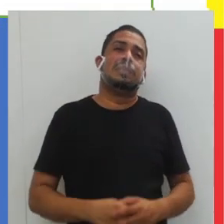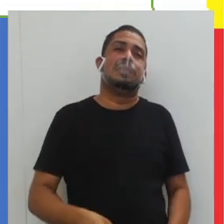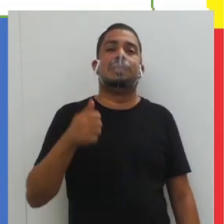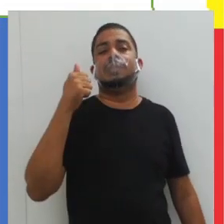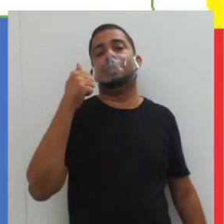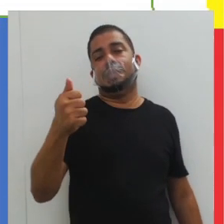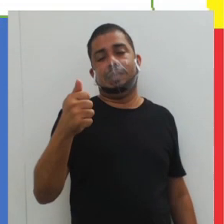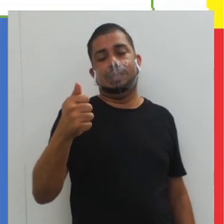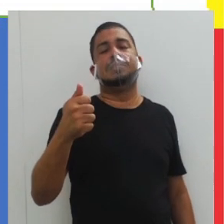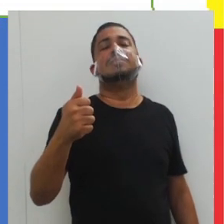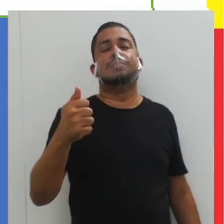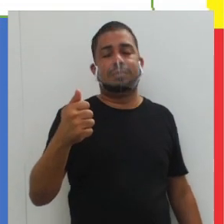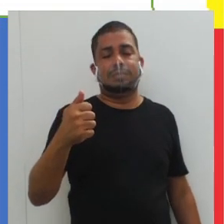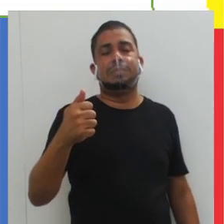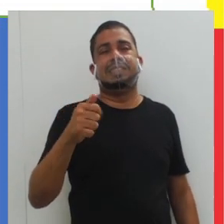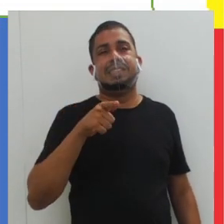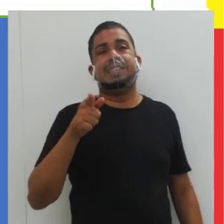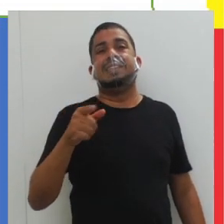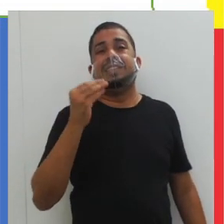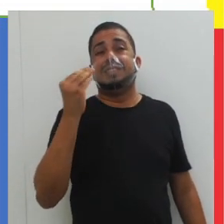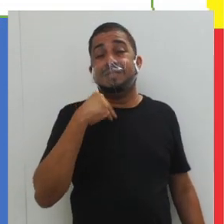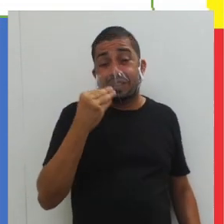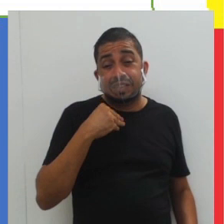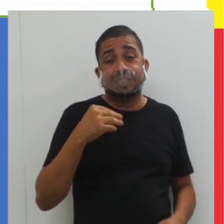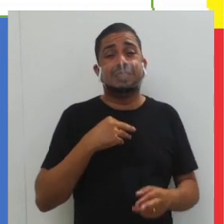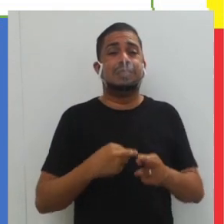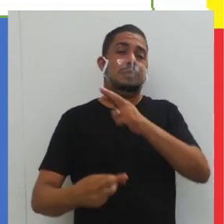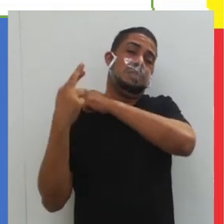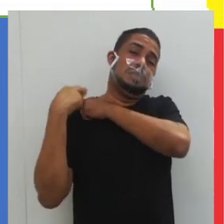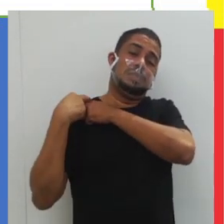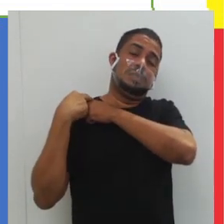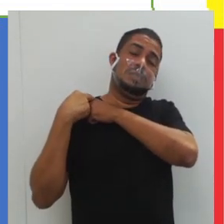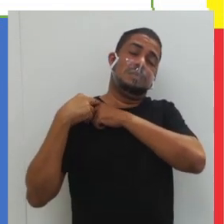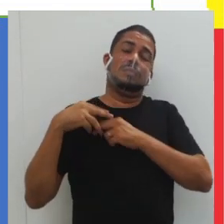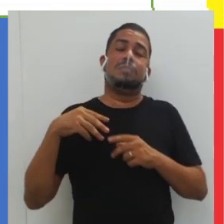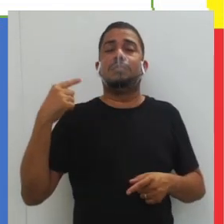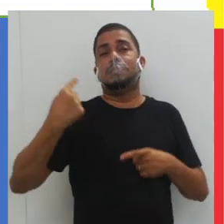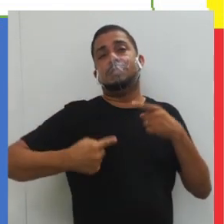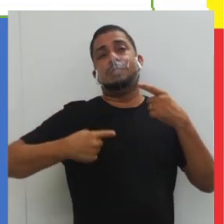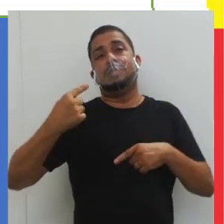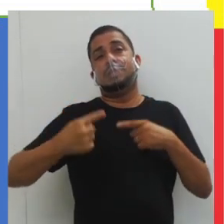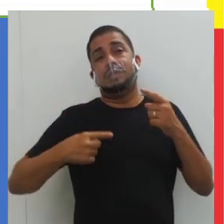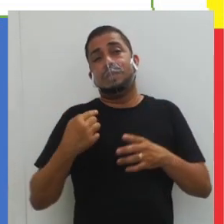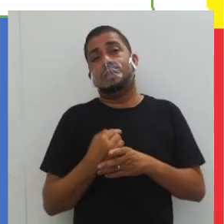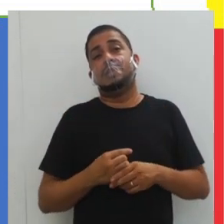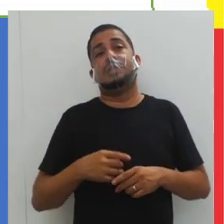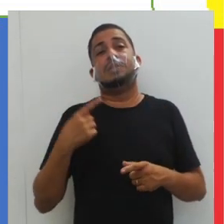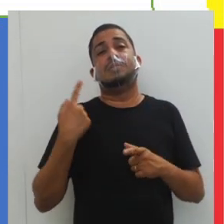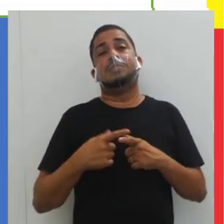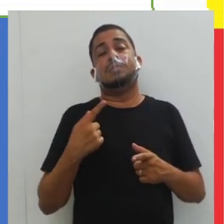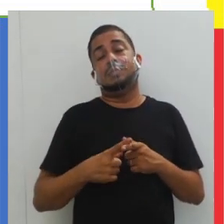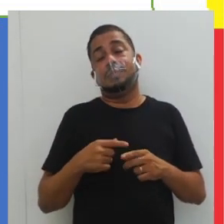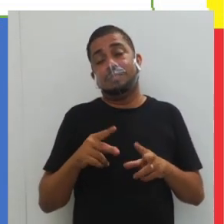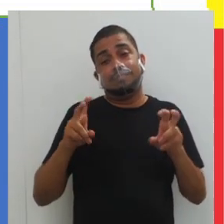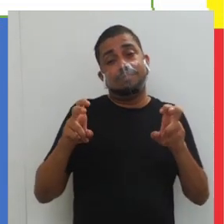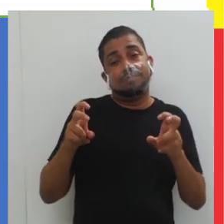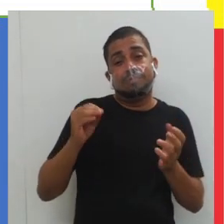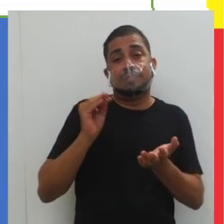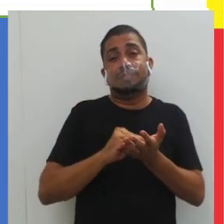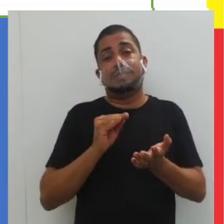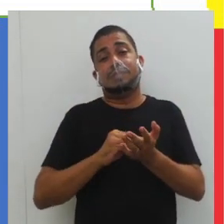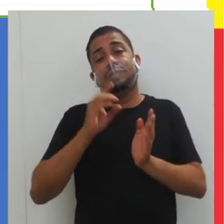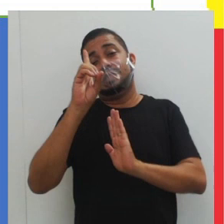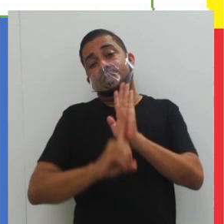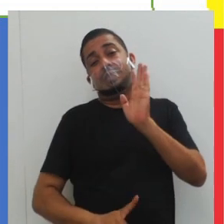a letra A, a precariedade de representação política, o que ocasiona negligência de